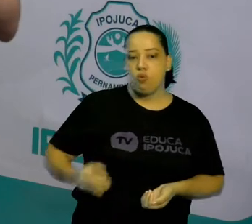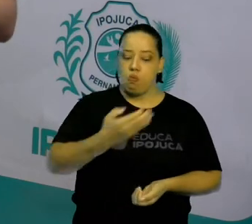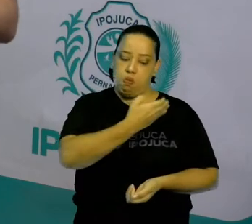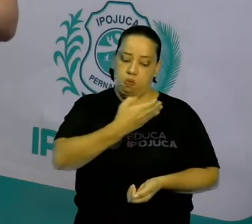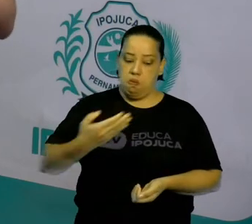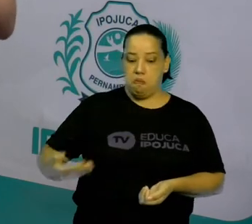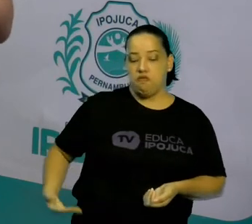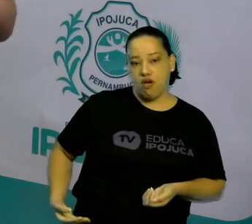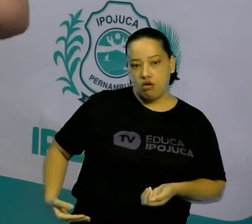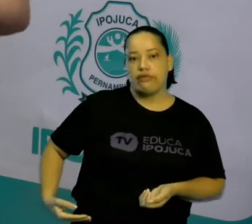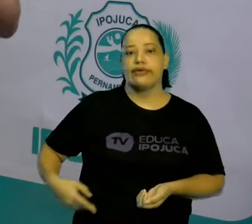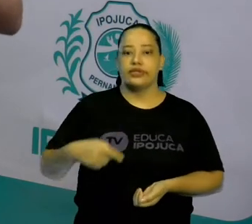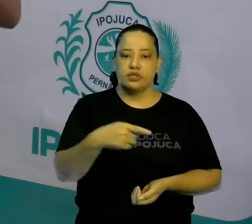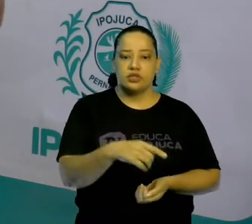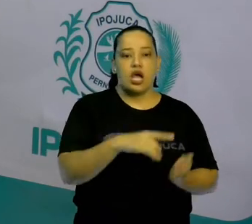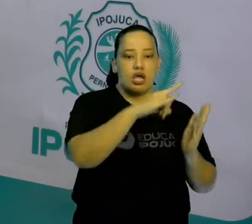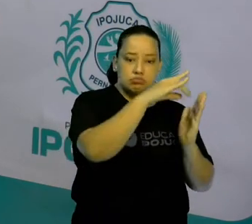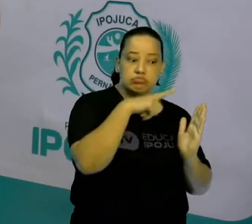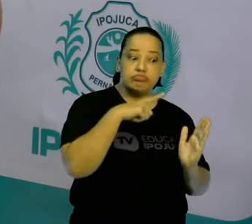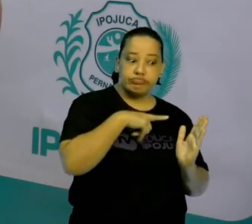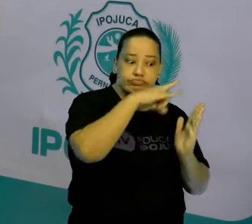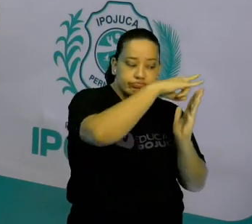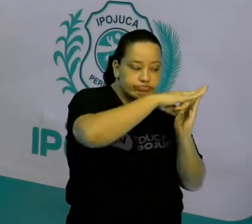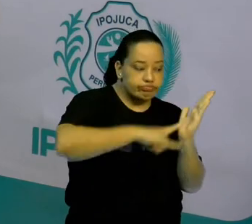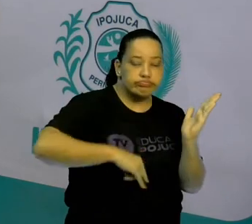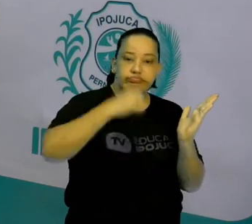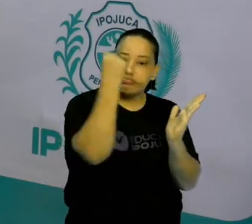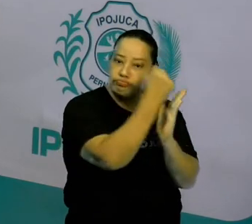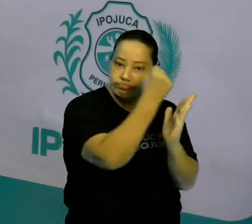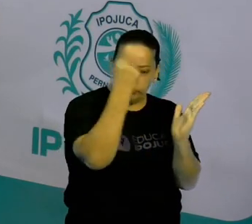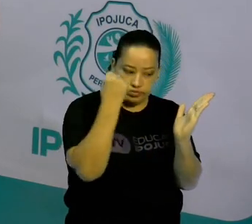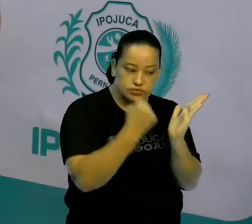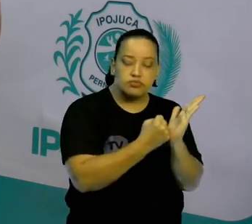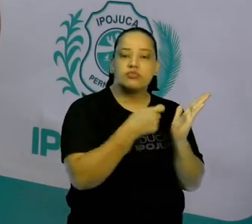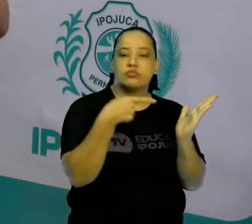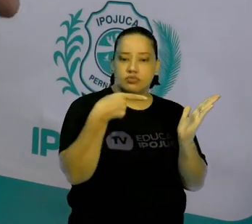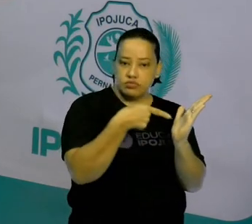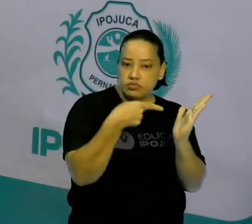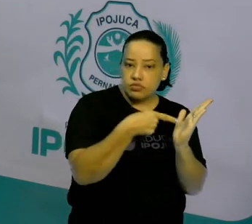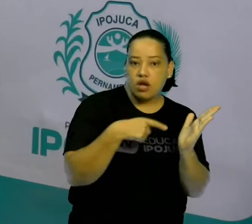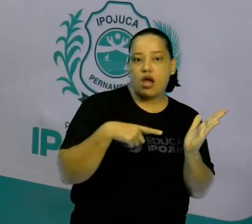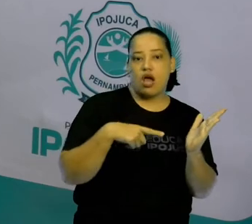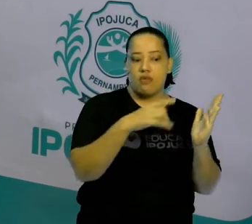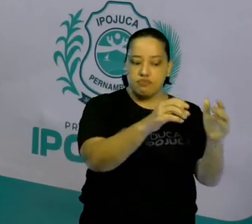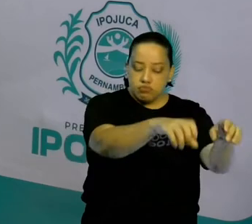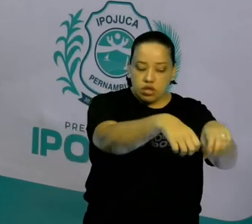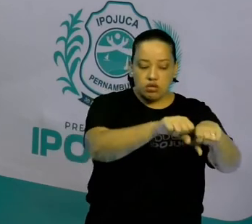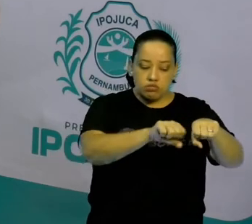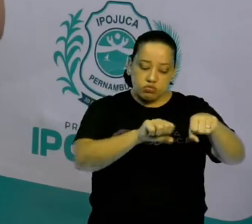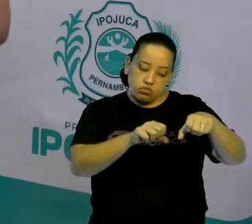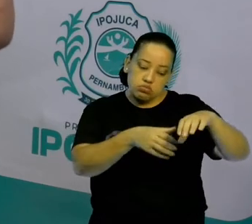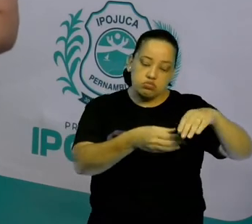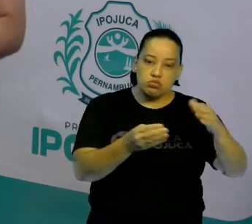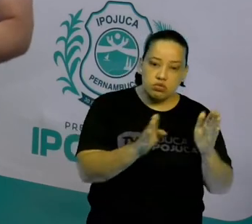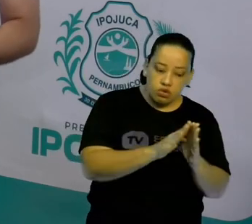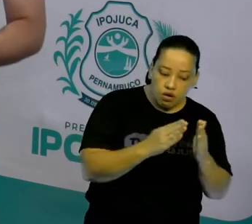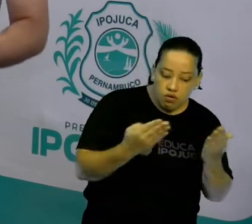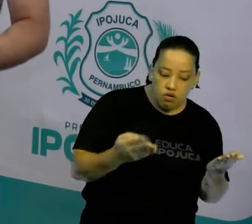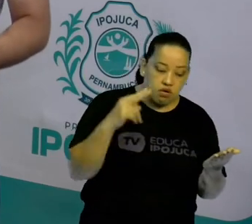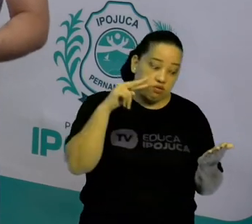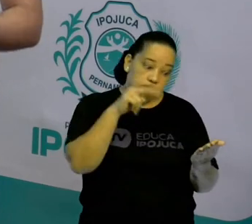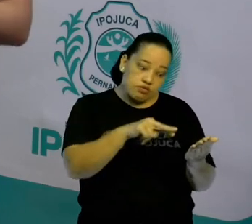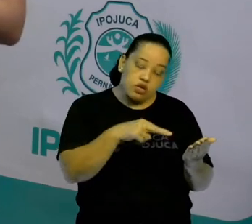ela se fazia com documentos oficiais. Então, você ia pegar os documentos do governo, os documentos da